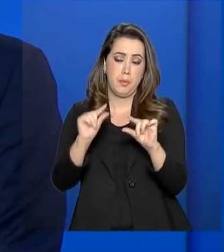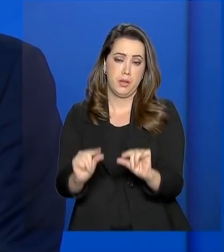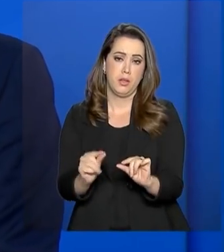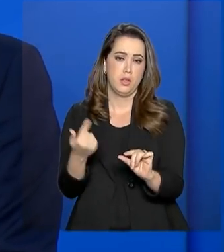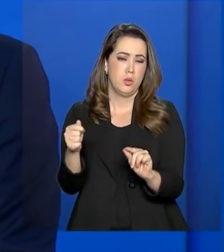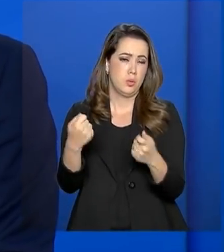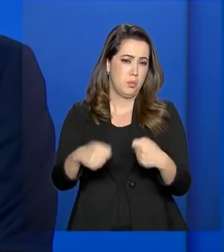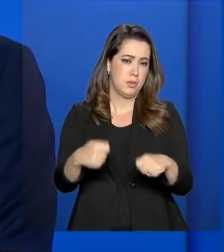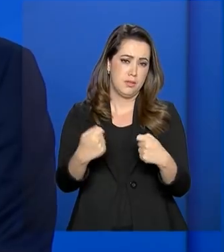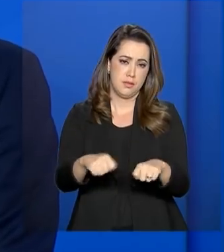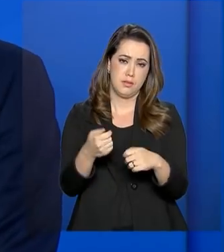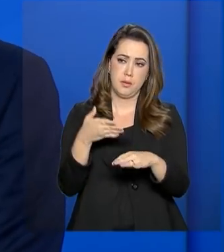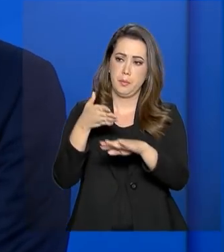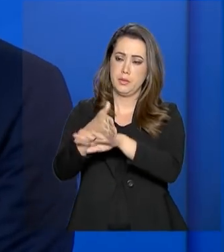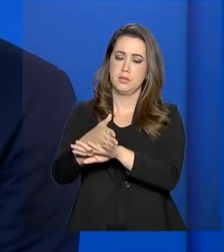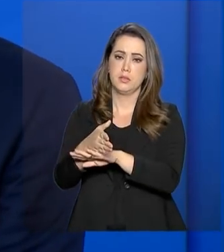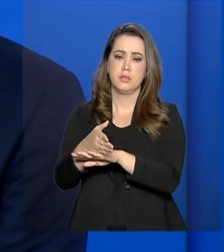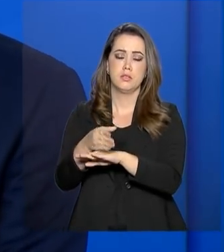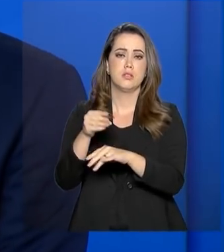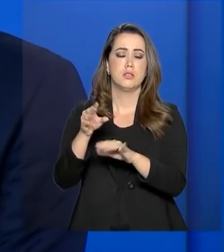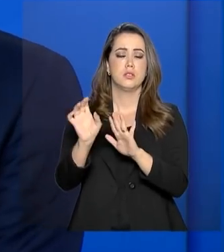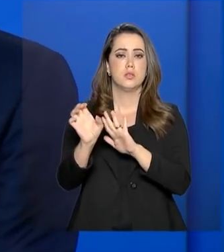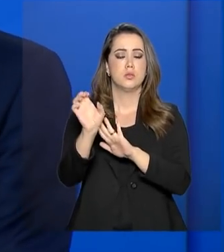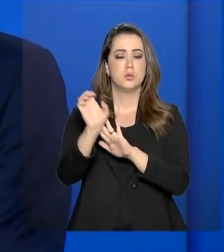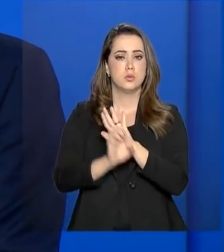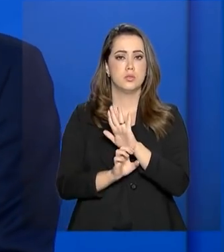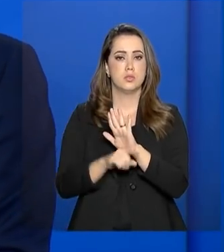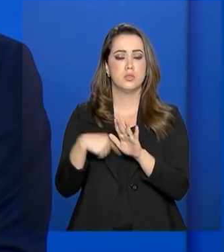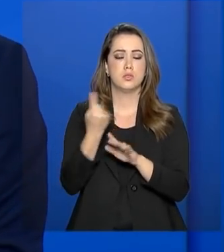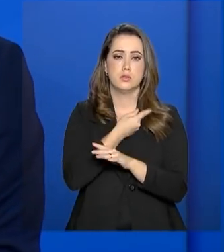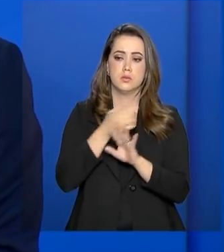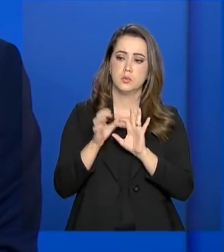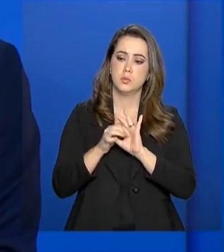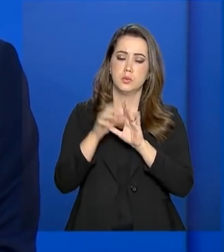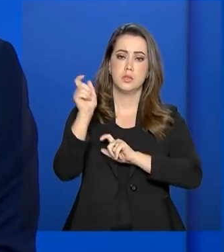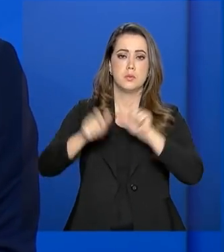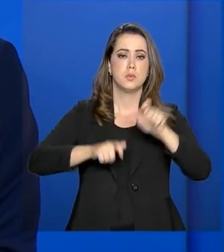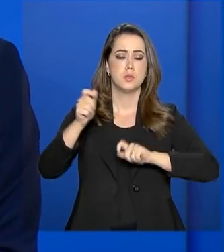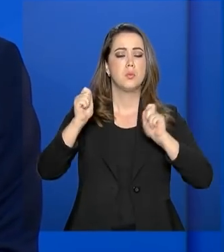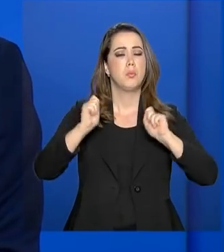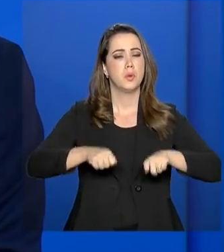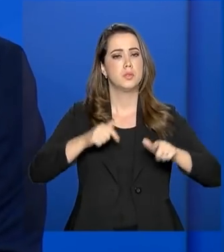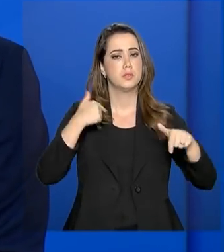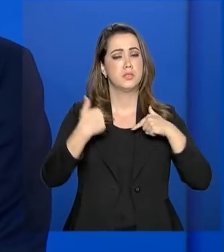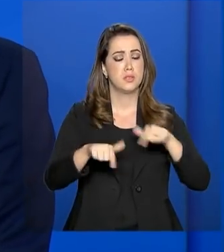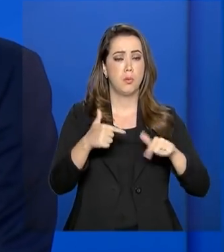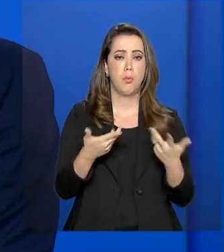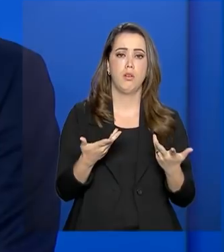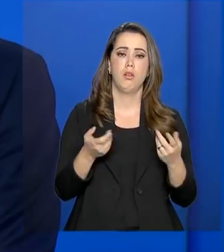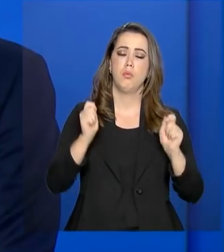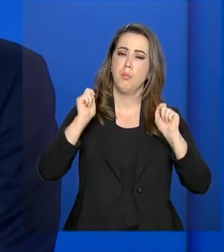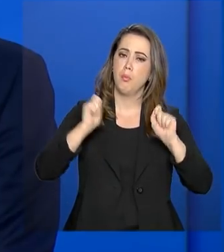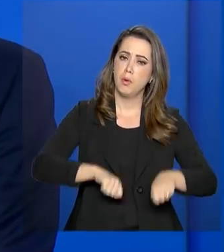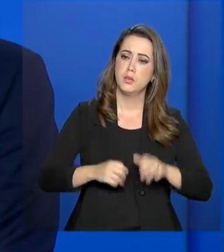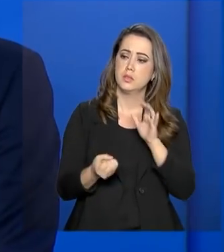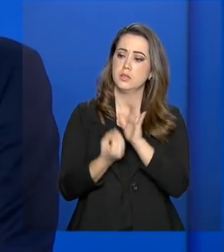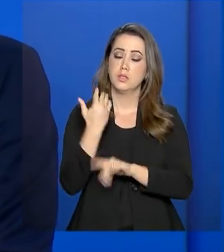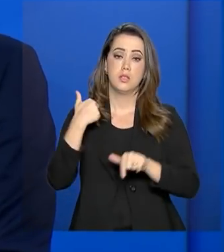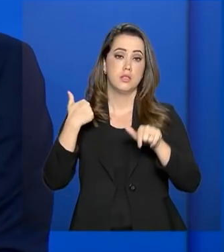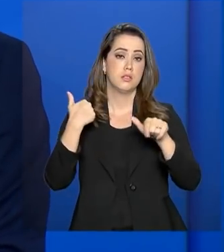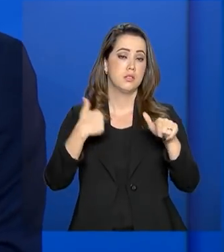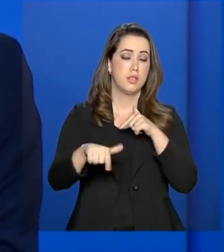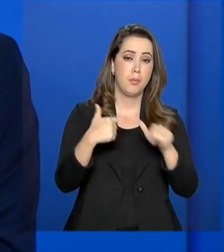terem que passar pela mão do Estado. Nós vamos deixar que as pessoas possam trabalhar, possam empreender,